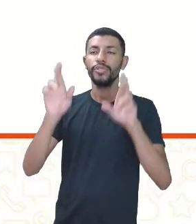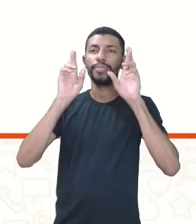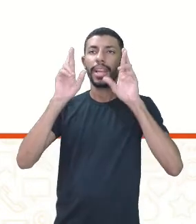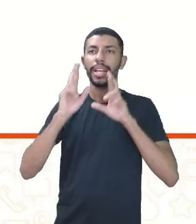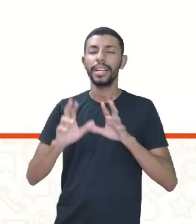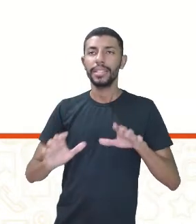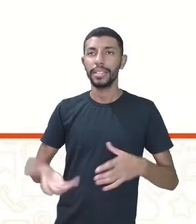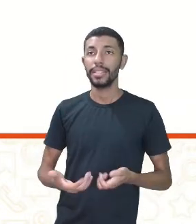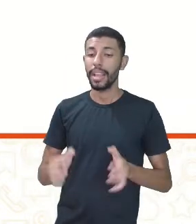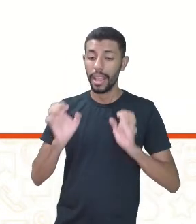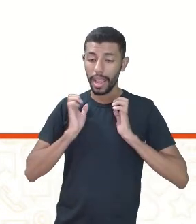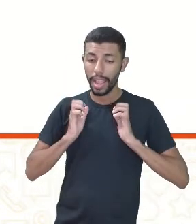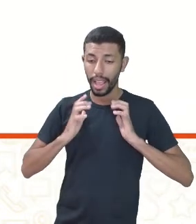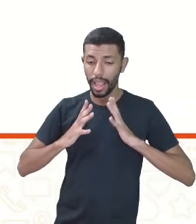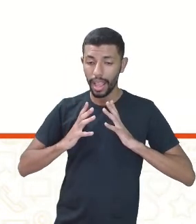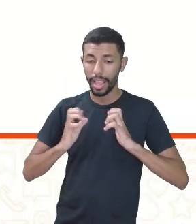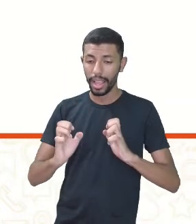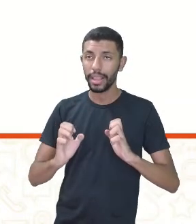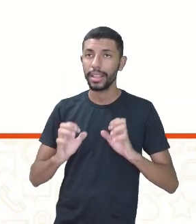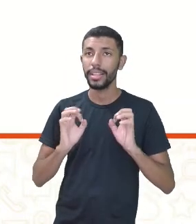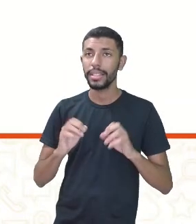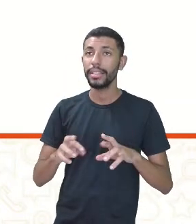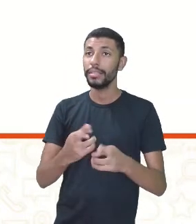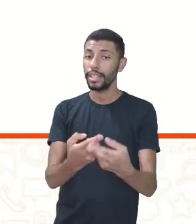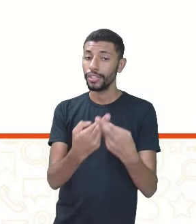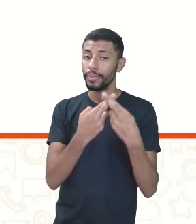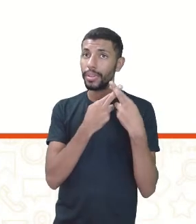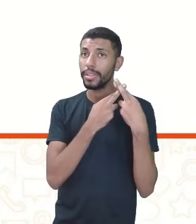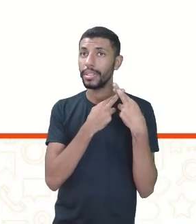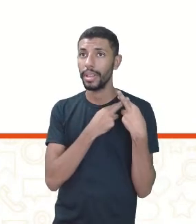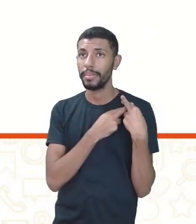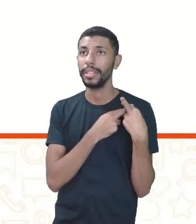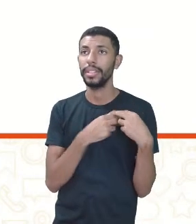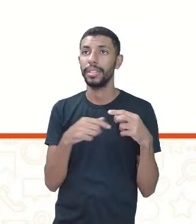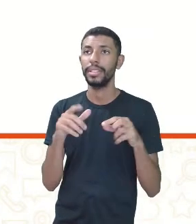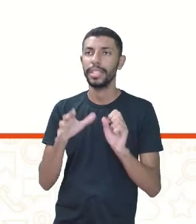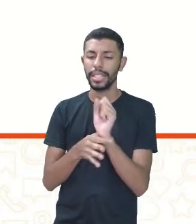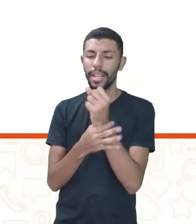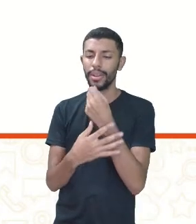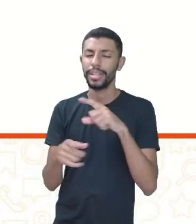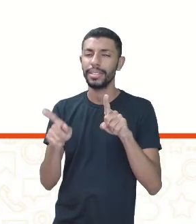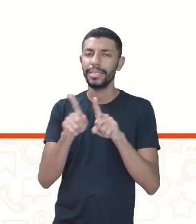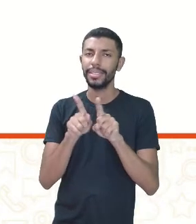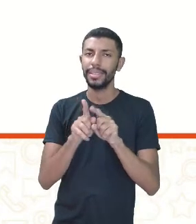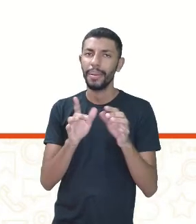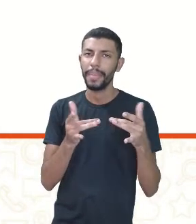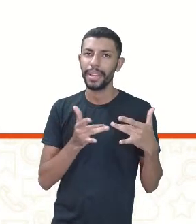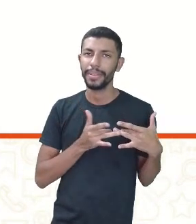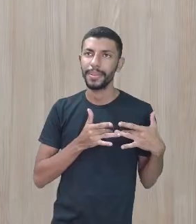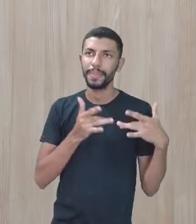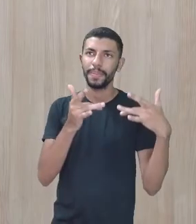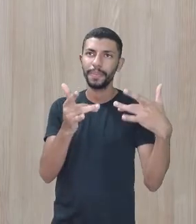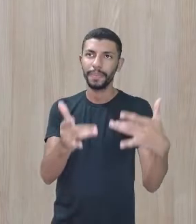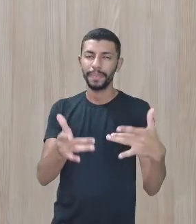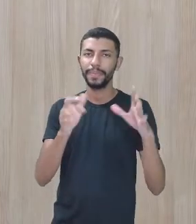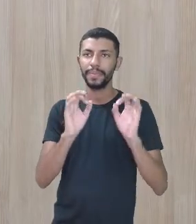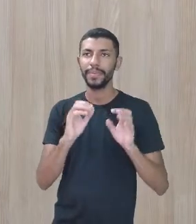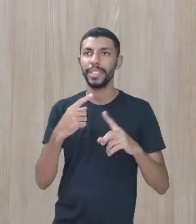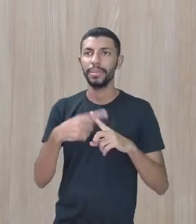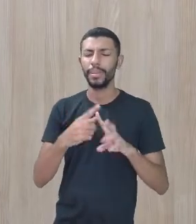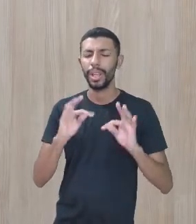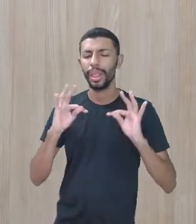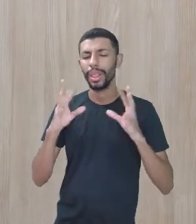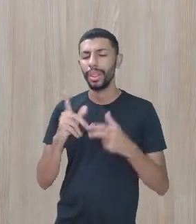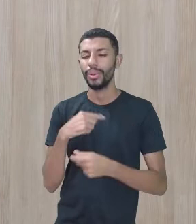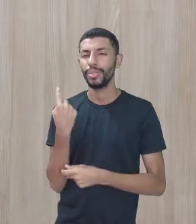esperança, ética, responsabilidade, segurança e solidariedade. Porque todos